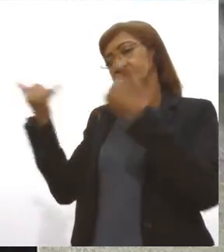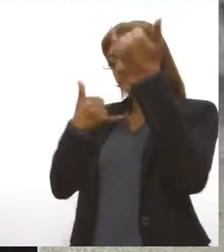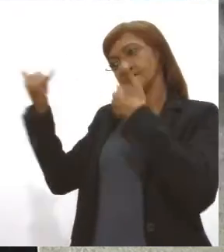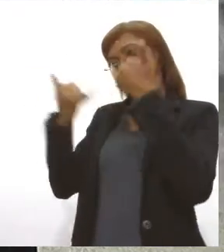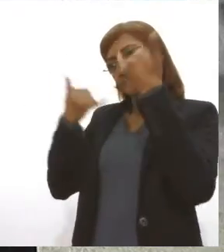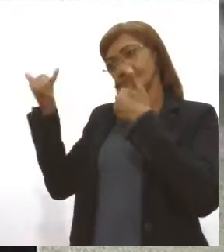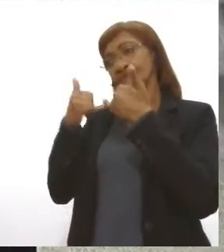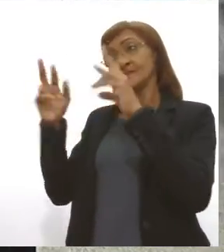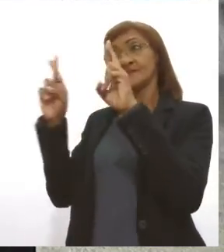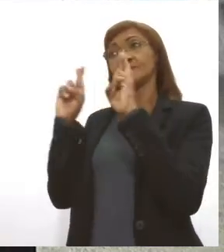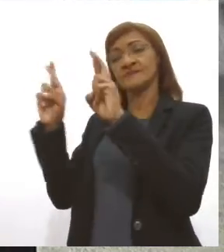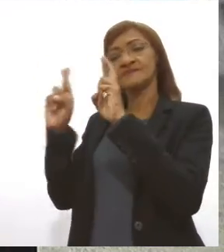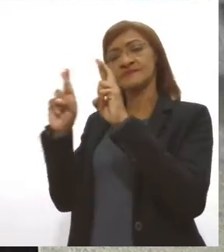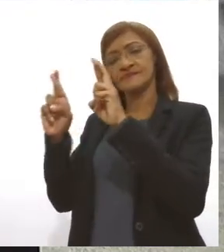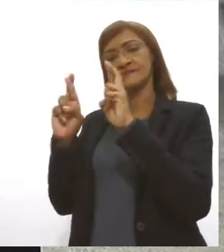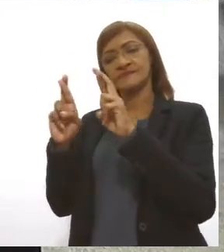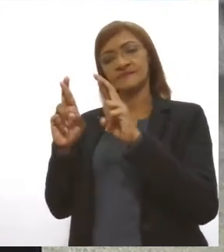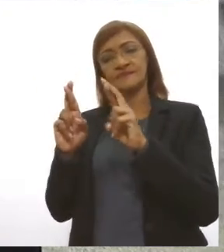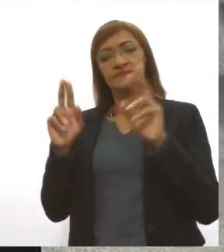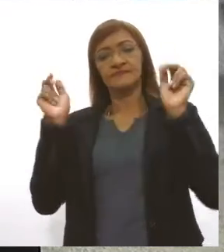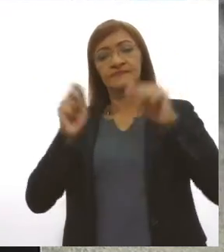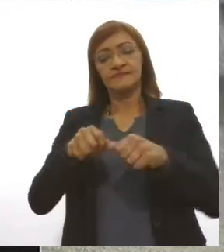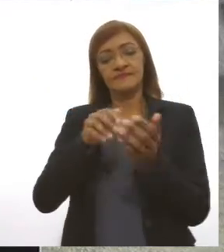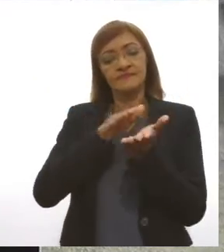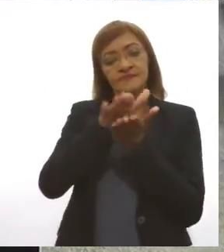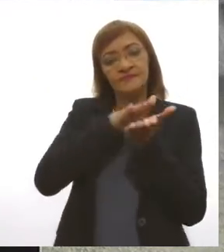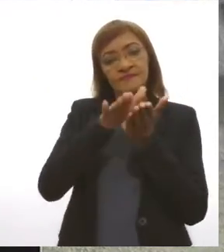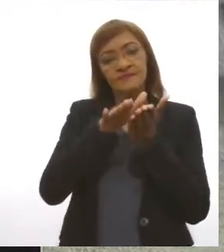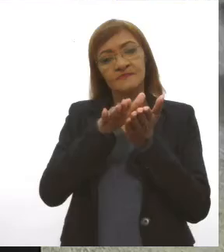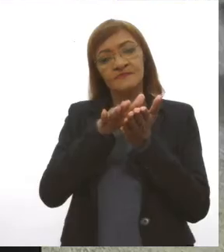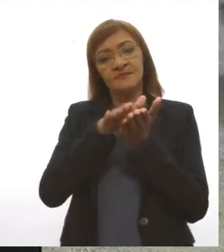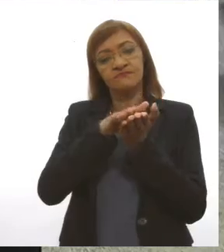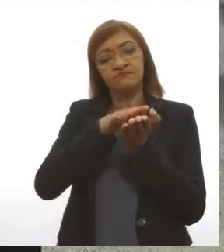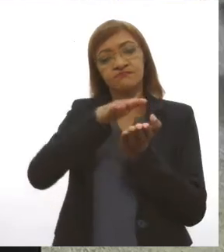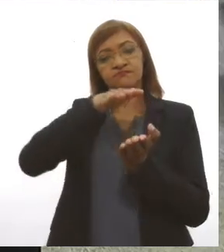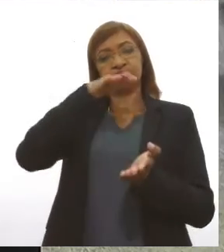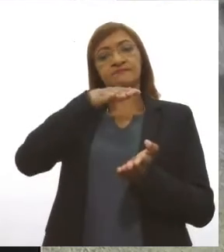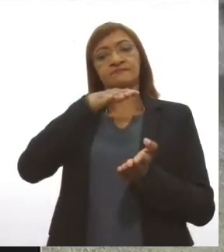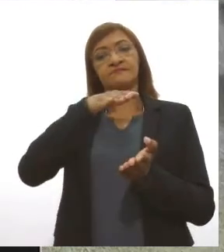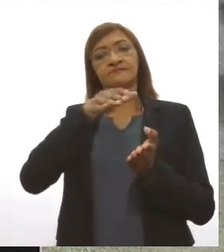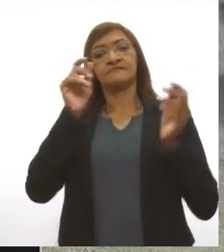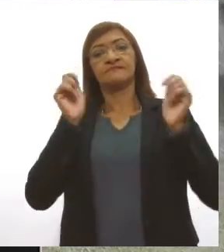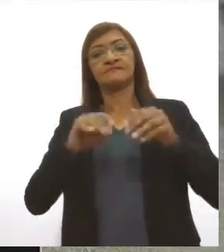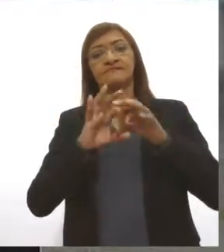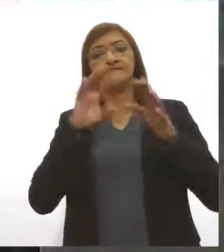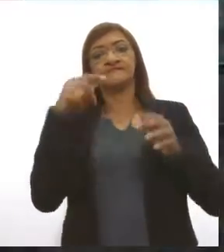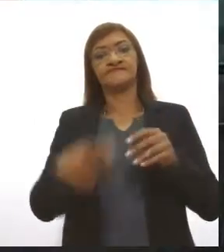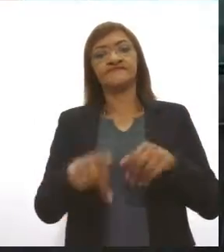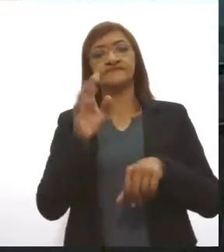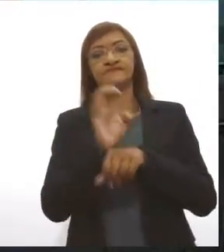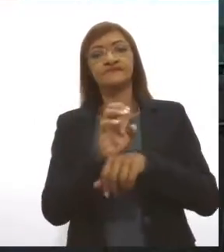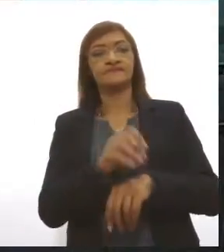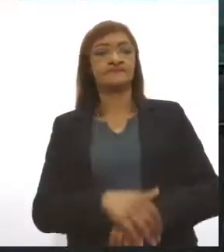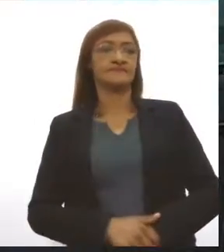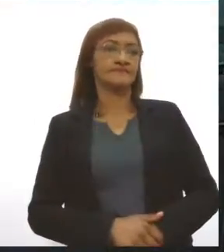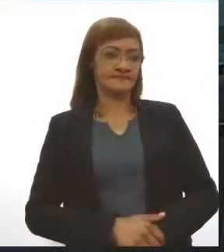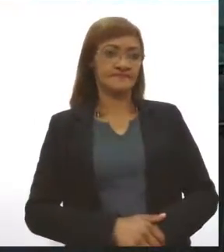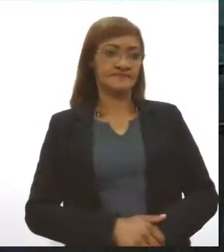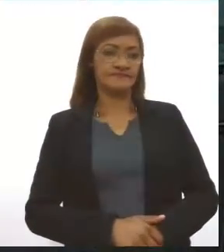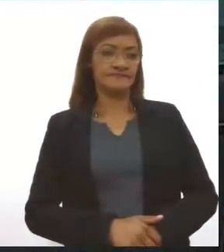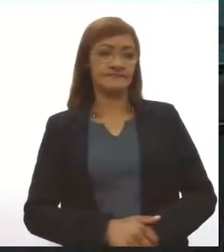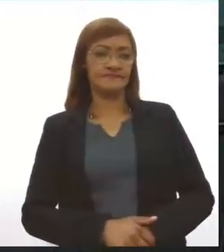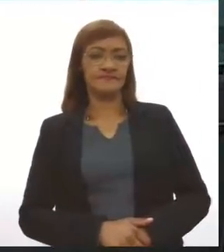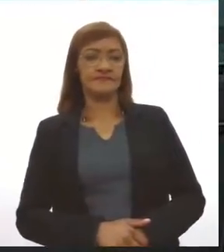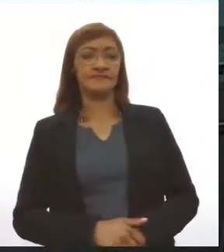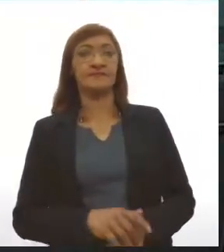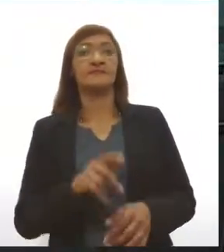torcendo aí que o estoque do Hemose aumente para dar conta da demanda aqui do nosso estado. Verdade, viu?